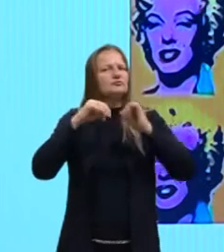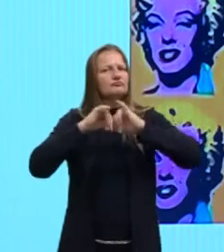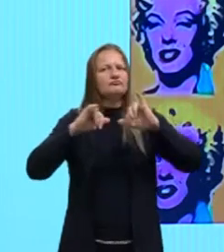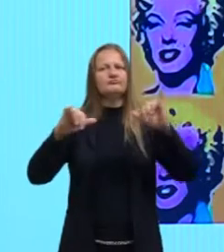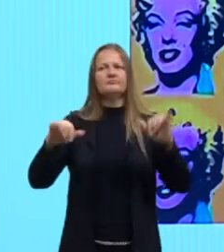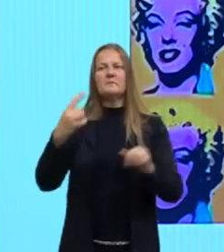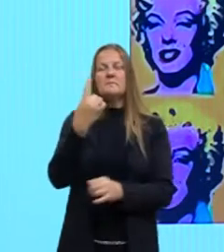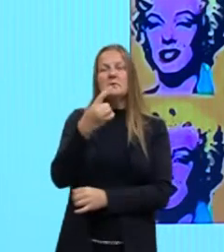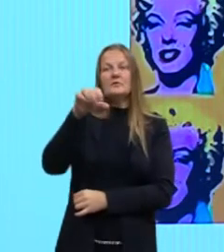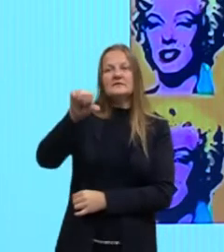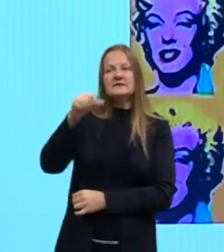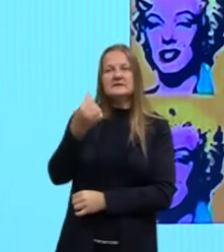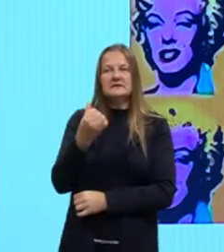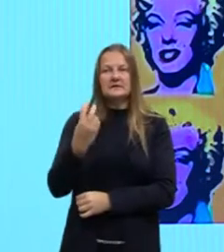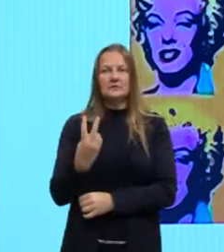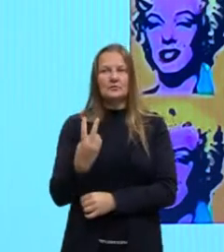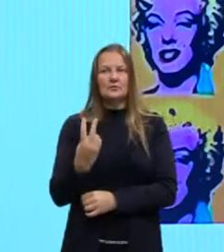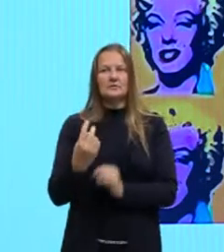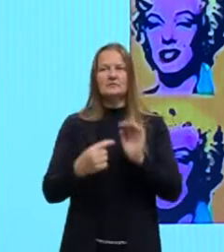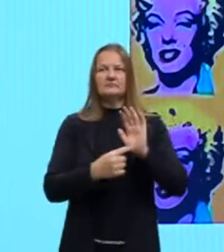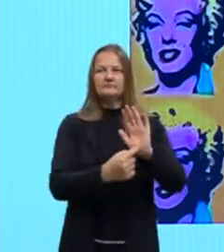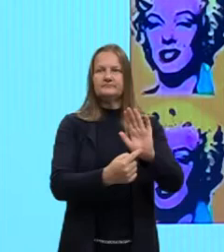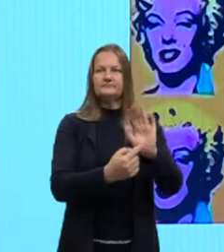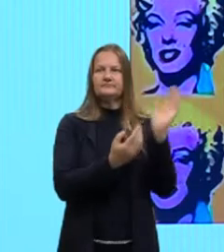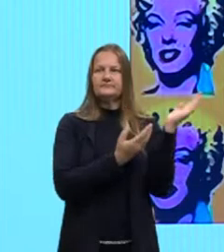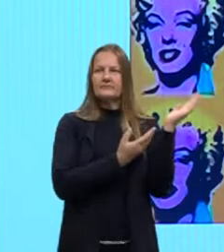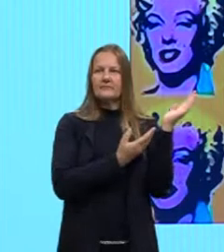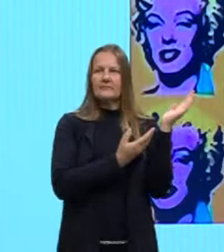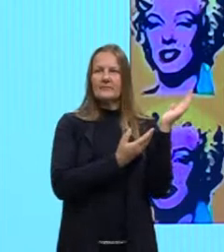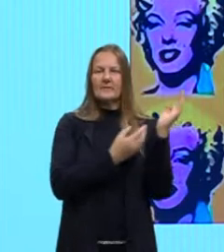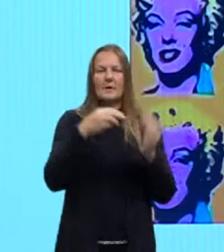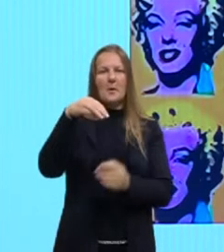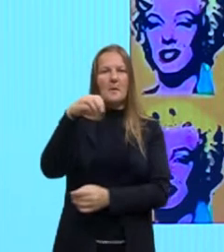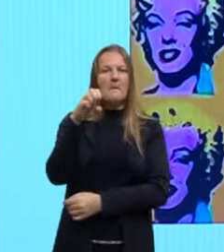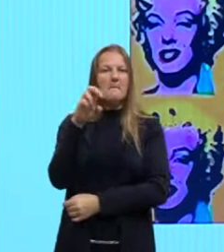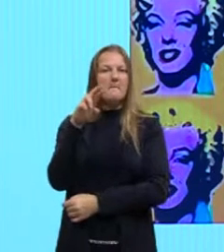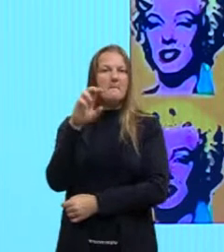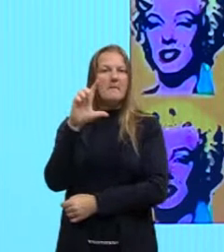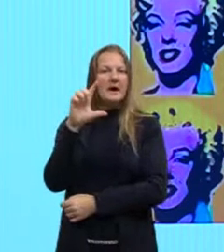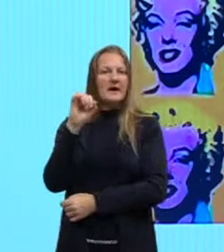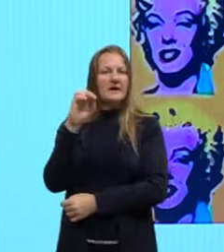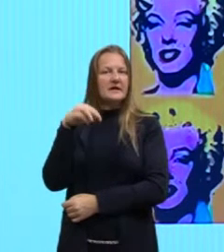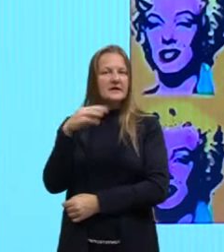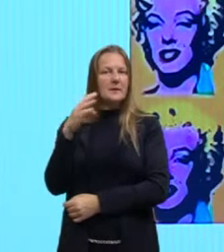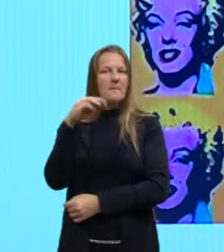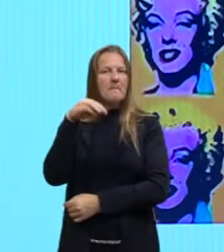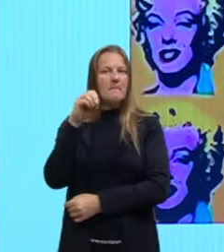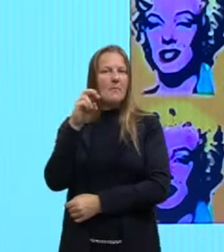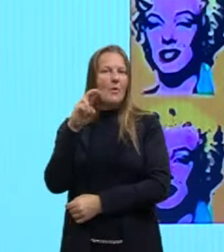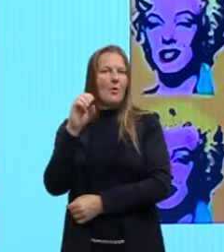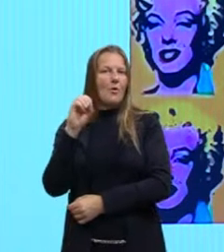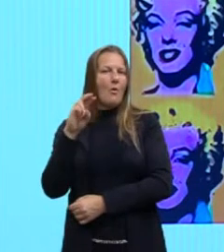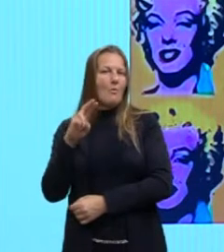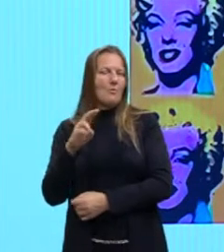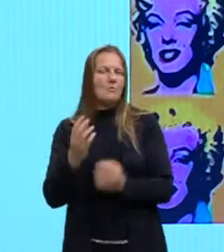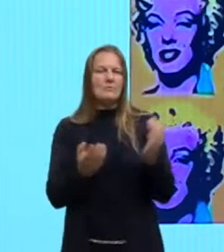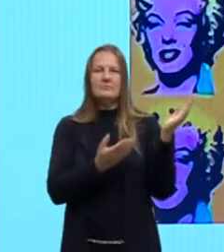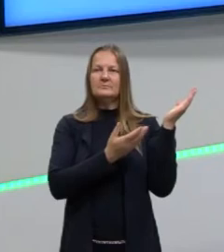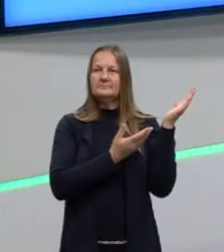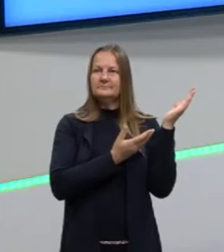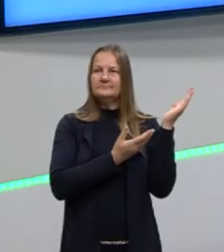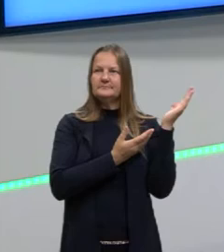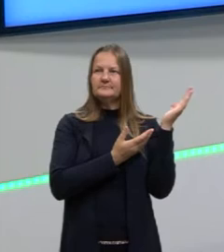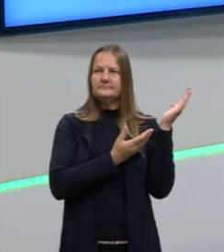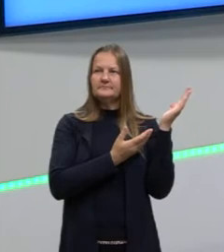1962, retratando então a Marilyn, e é interessante pensar, gente, que a arte contemporânea ela